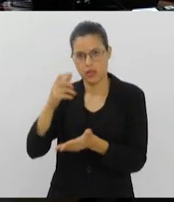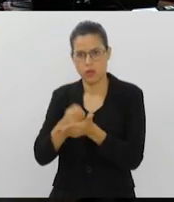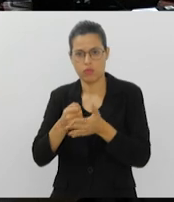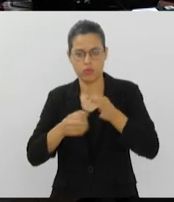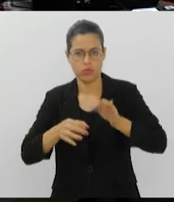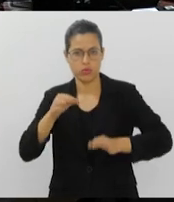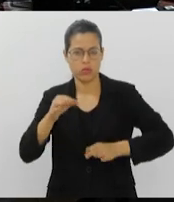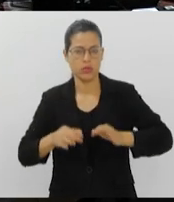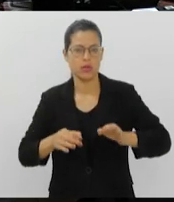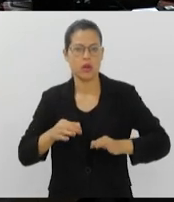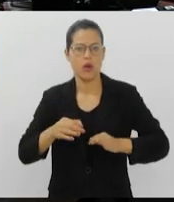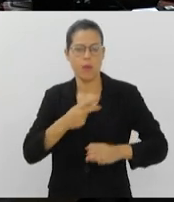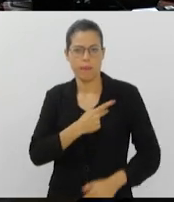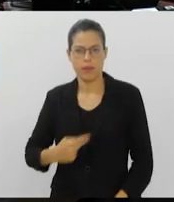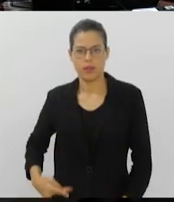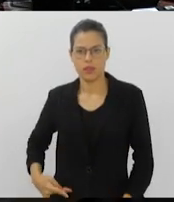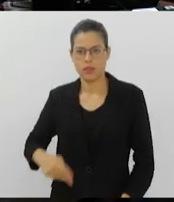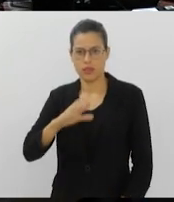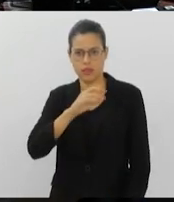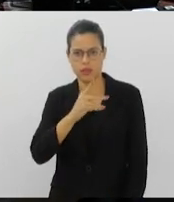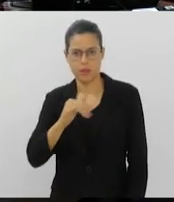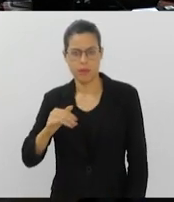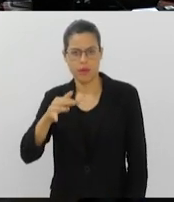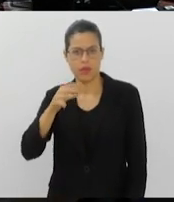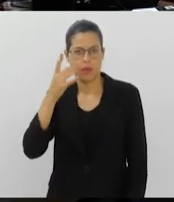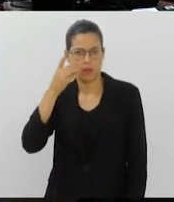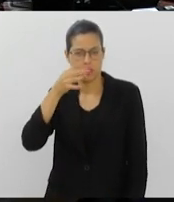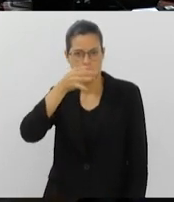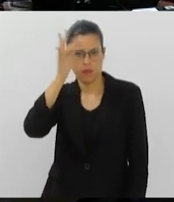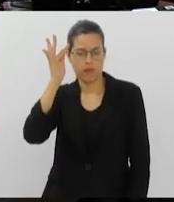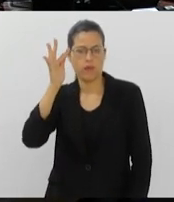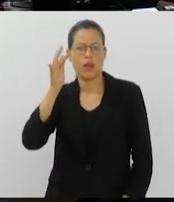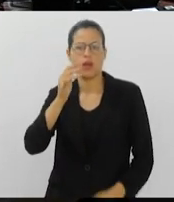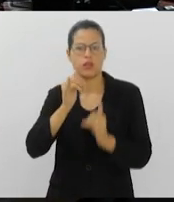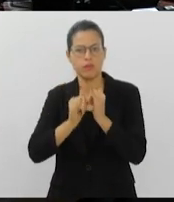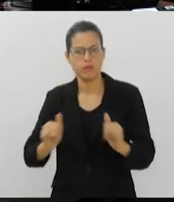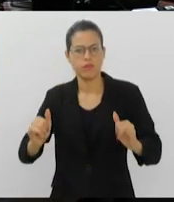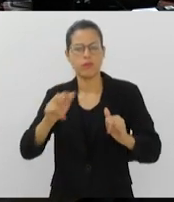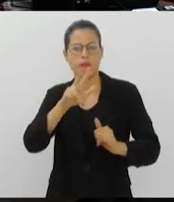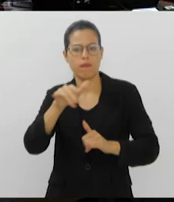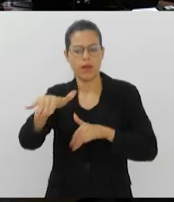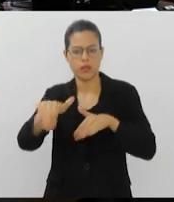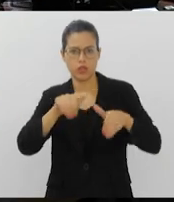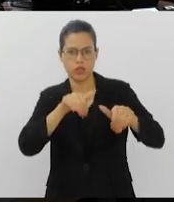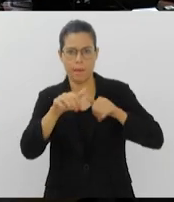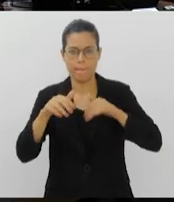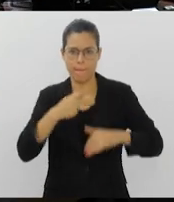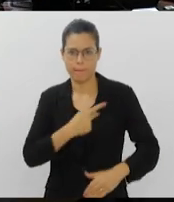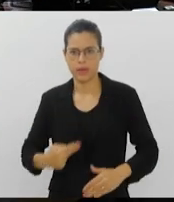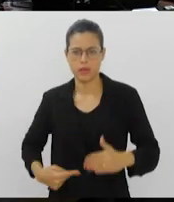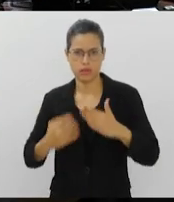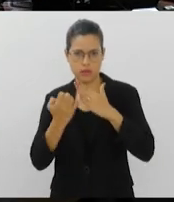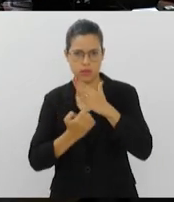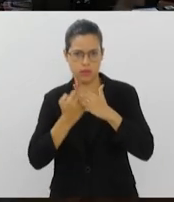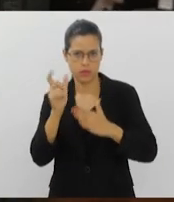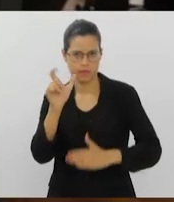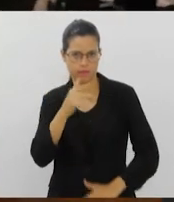deputado Fred Pacheco, anunciou que vai convocar os presidentes das empresas de planos de saúde.